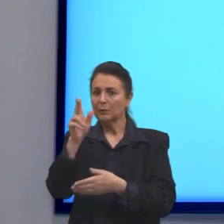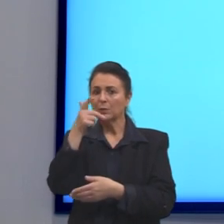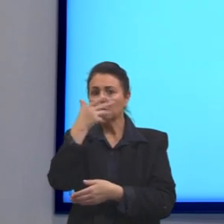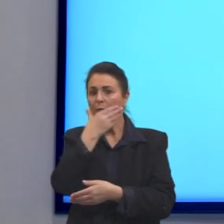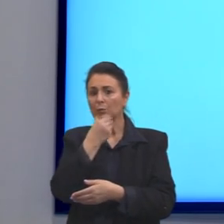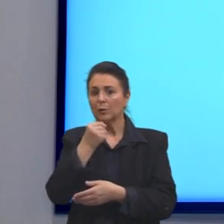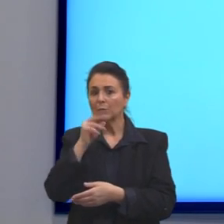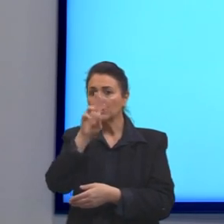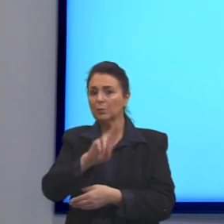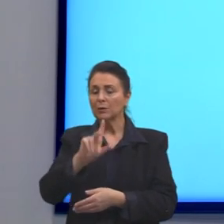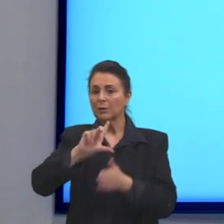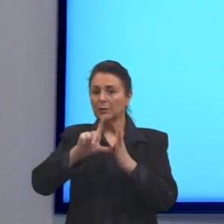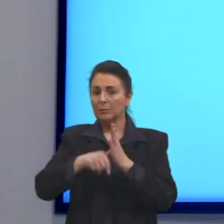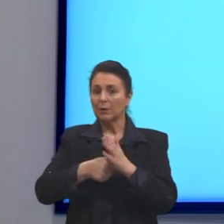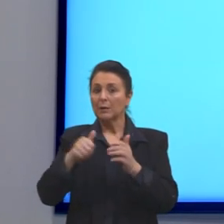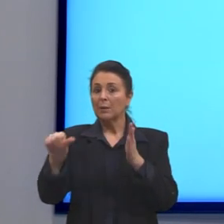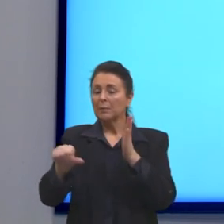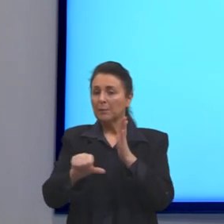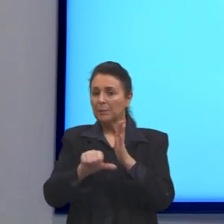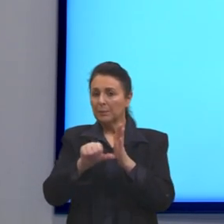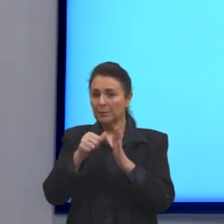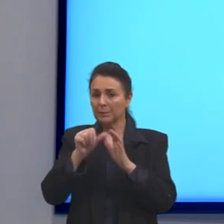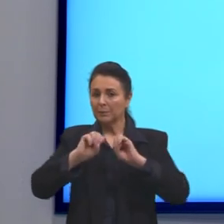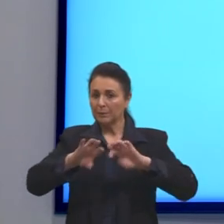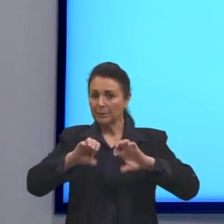depois. Primeiro, vamos trabalhar com essas duas.